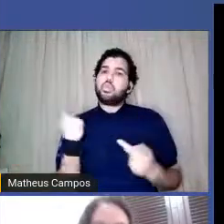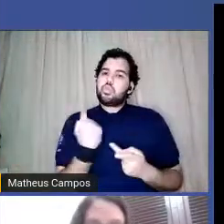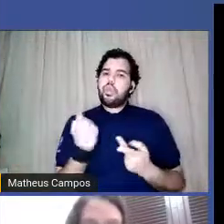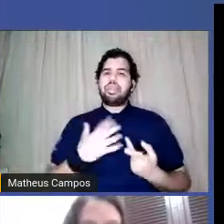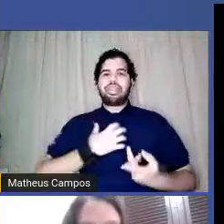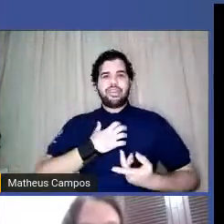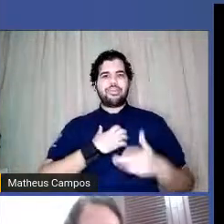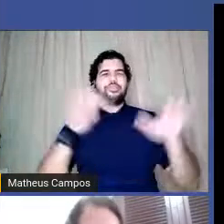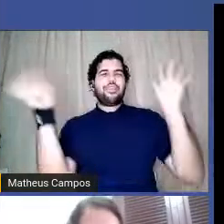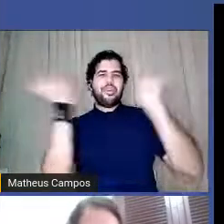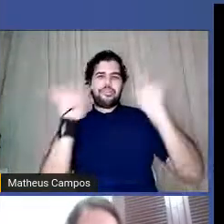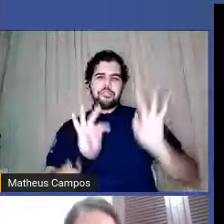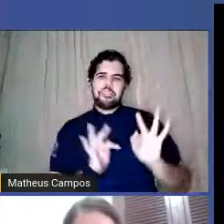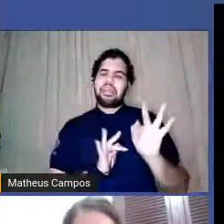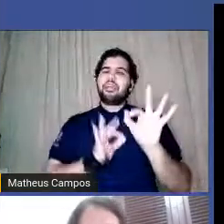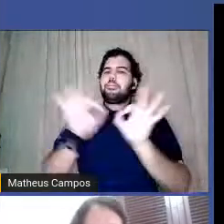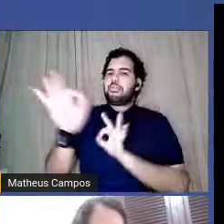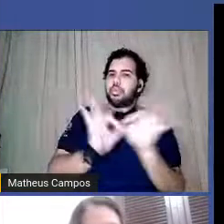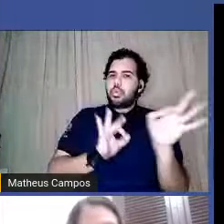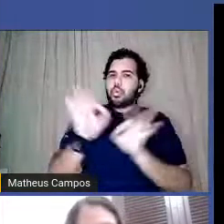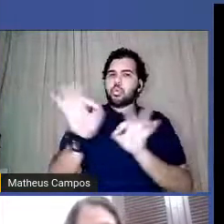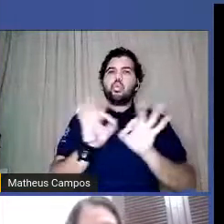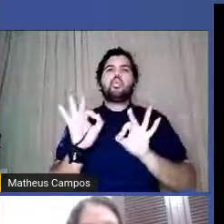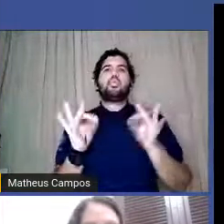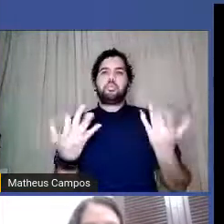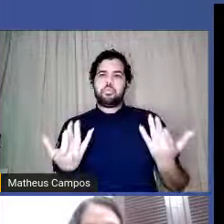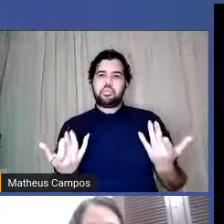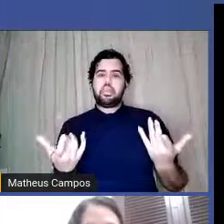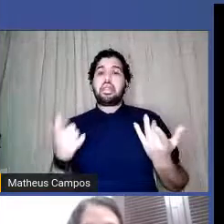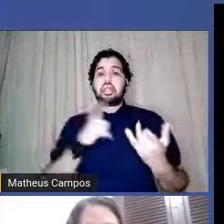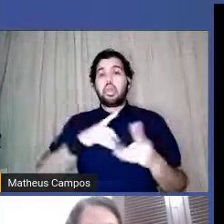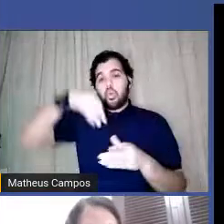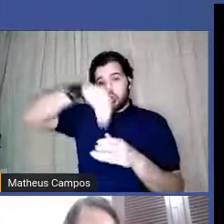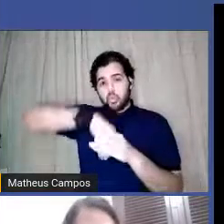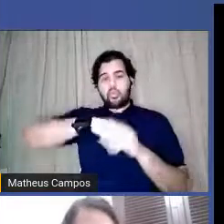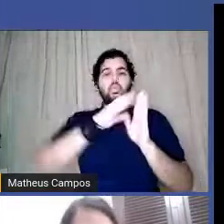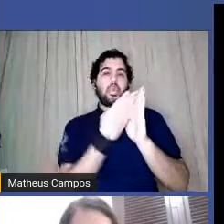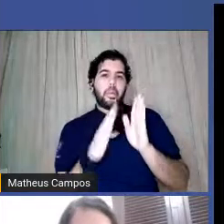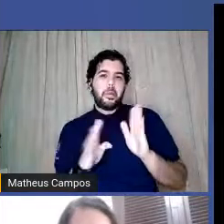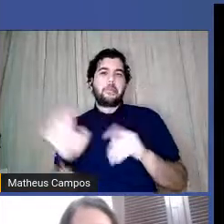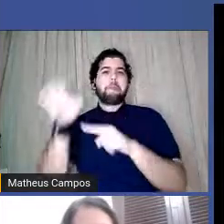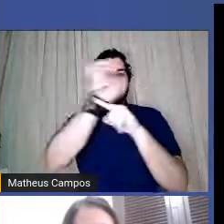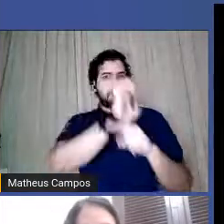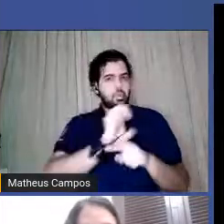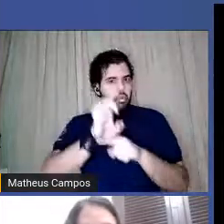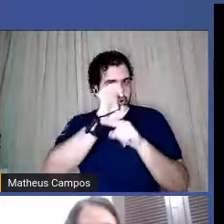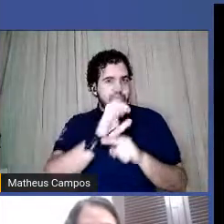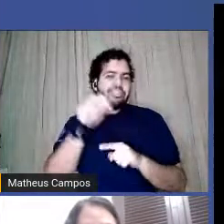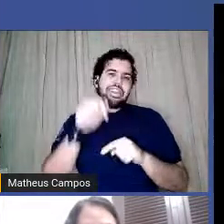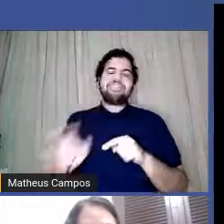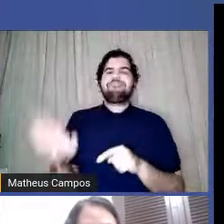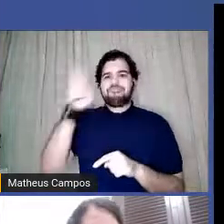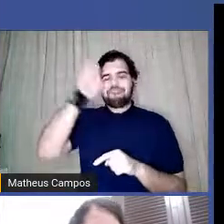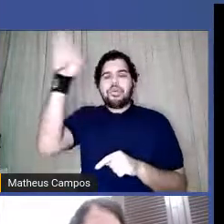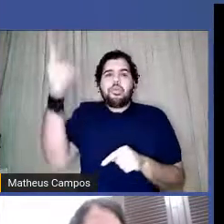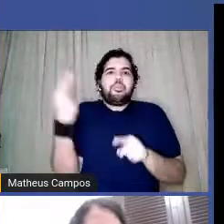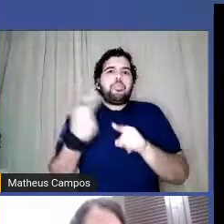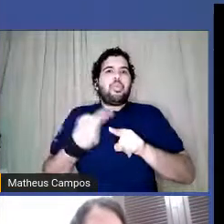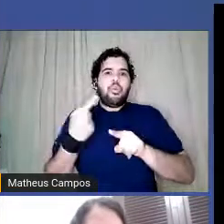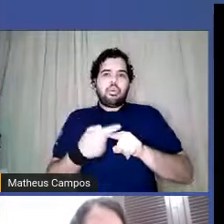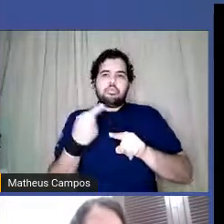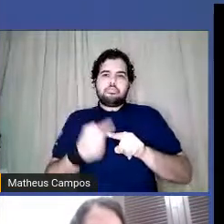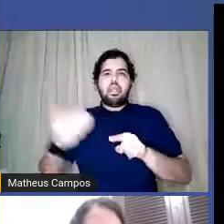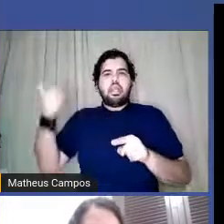com esse projeto, né, que ele esteja aqui na Biblioteca Estadual, principalmente, porque, como a gente